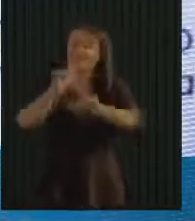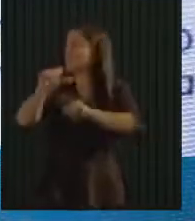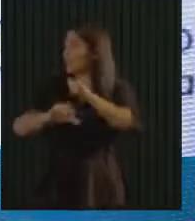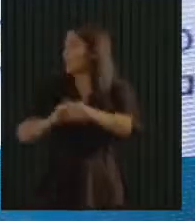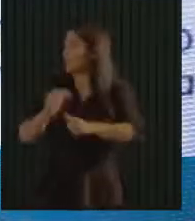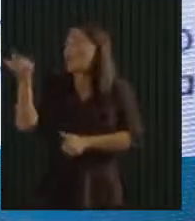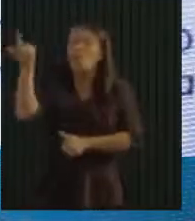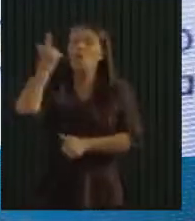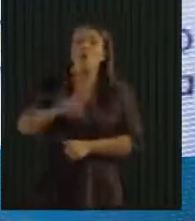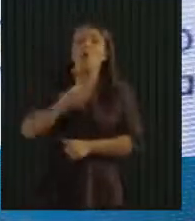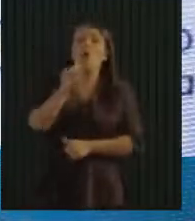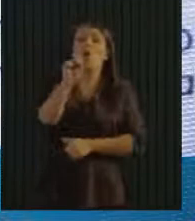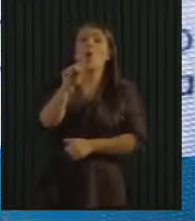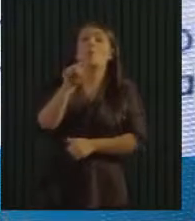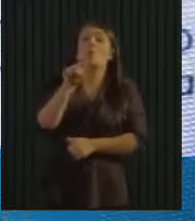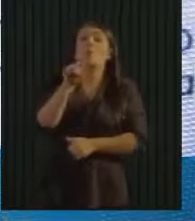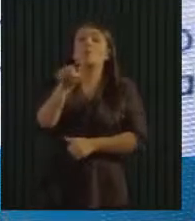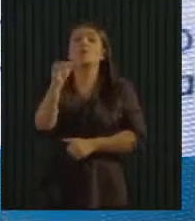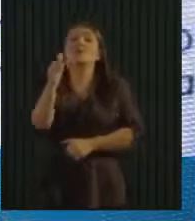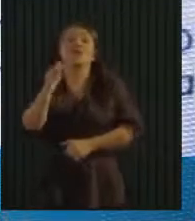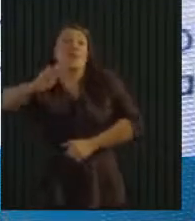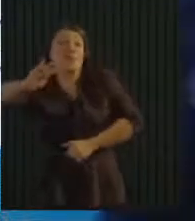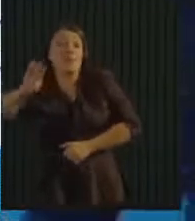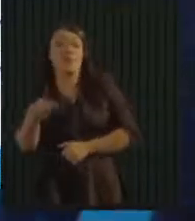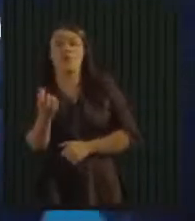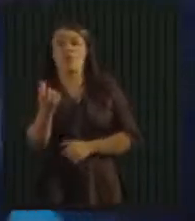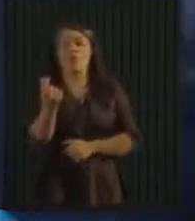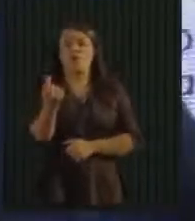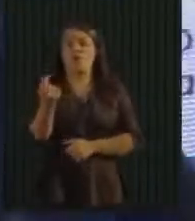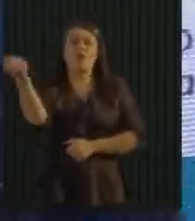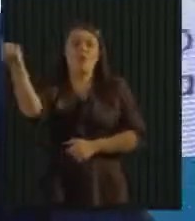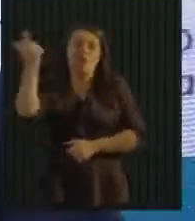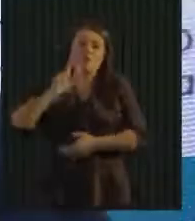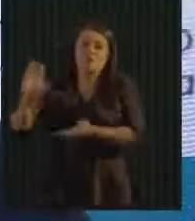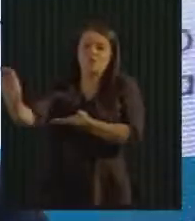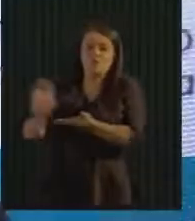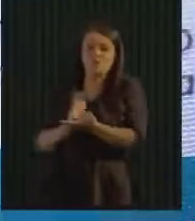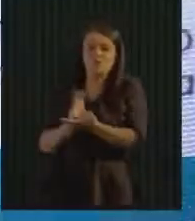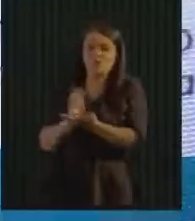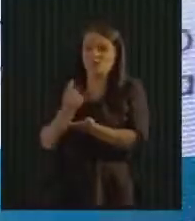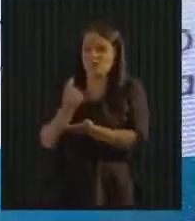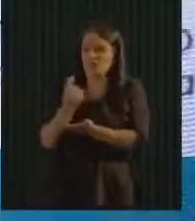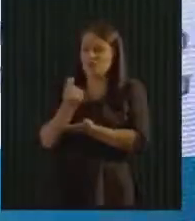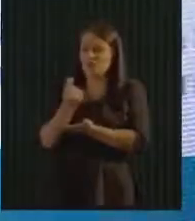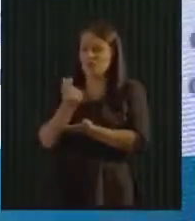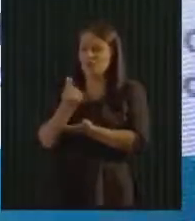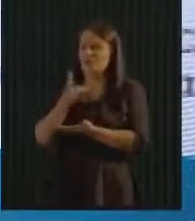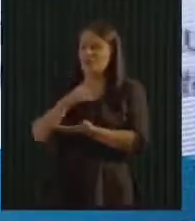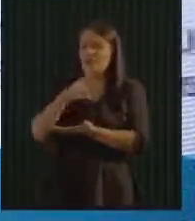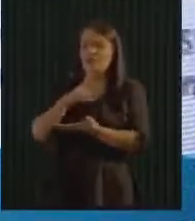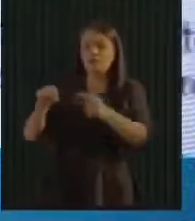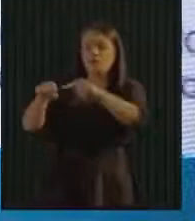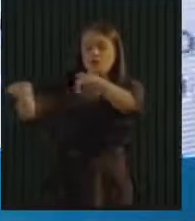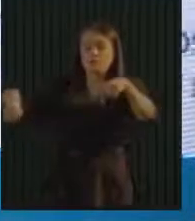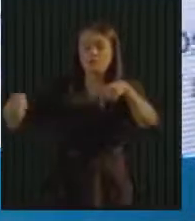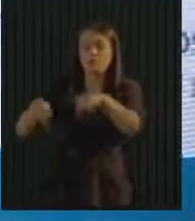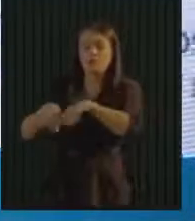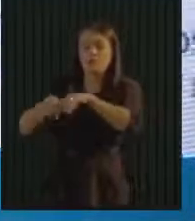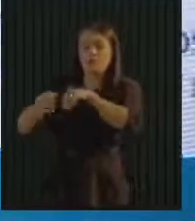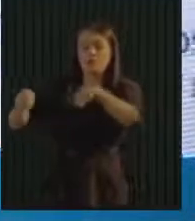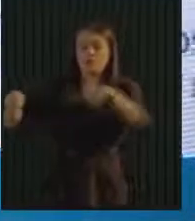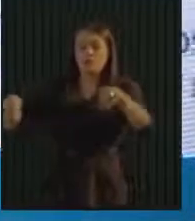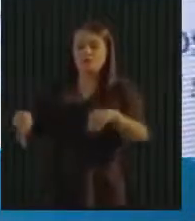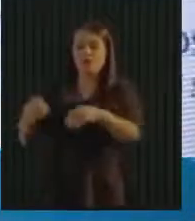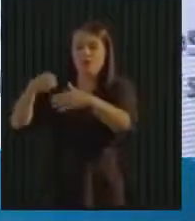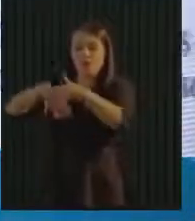,7 milhões de reais. Esses números que o Rodrigo mostrou no gráfico dele anterior, que são 1,8 de desvio de aterro e 6